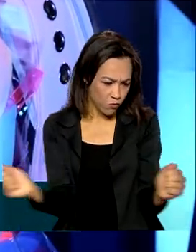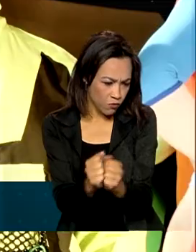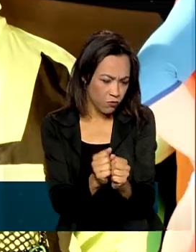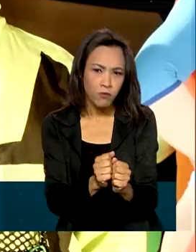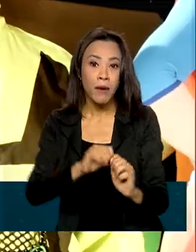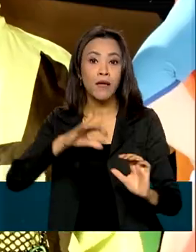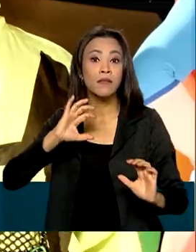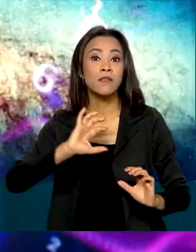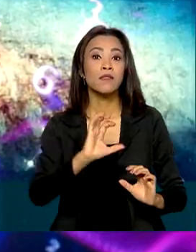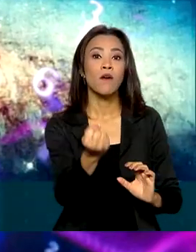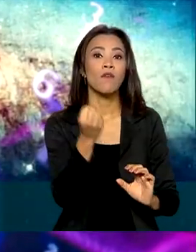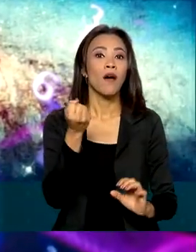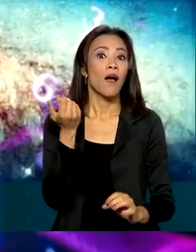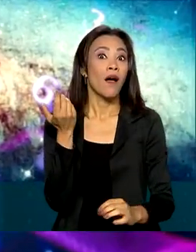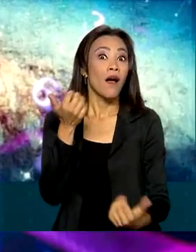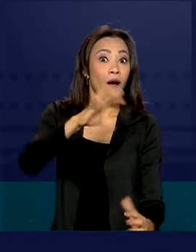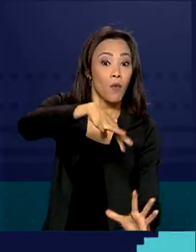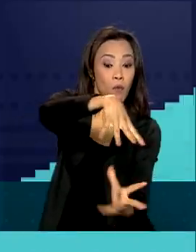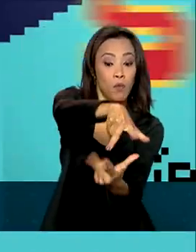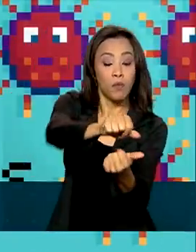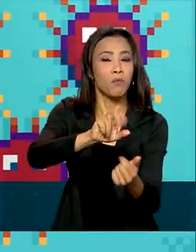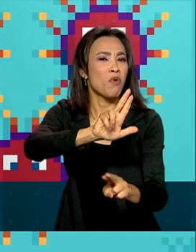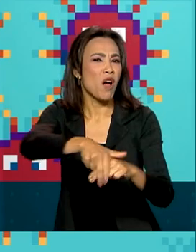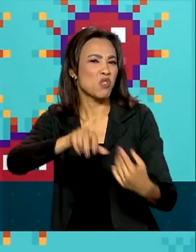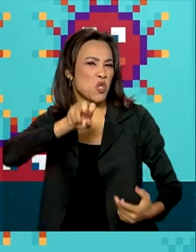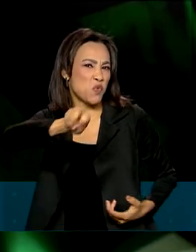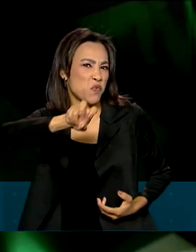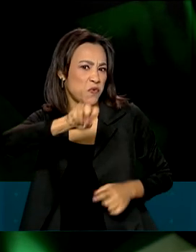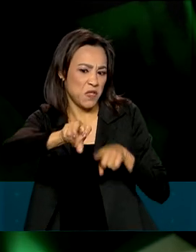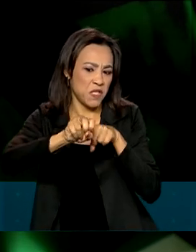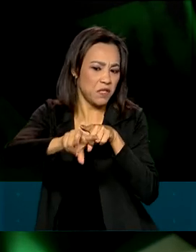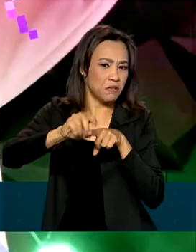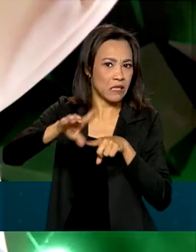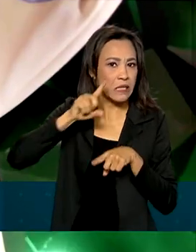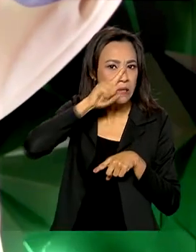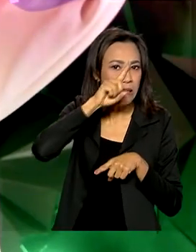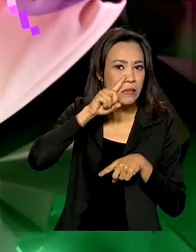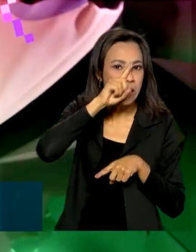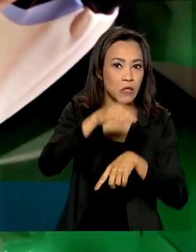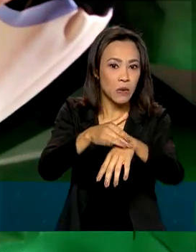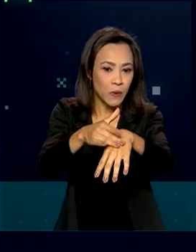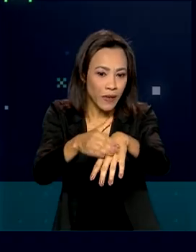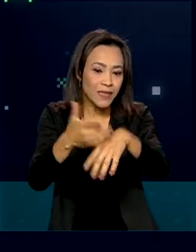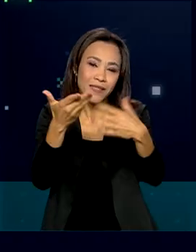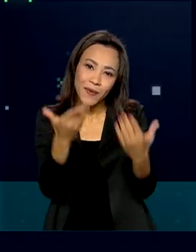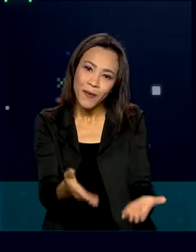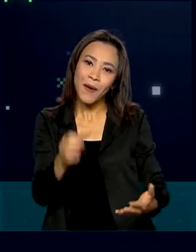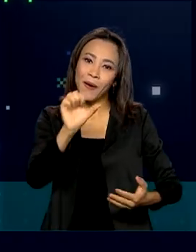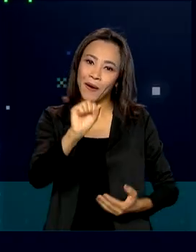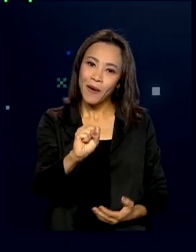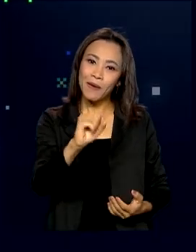planeta da invasão de um vírus terrível que provoca doenças como o sarampo.